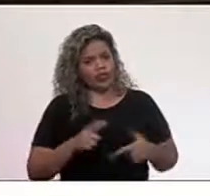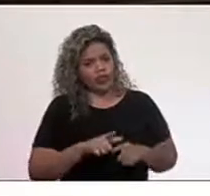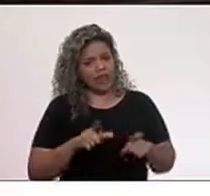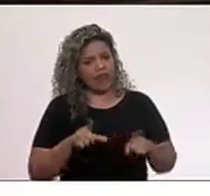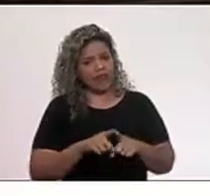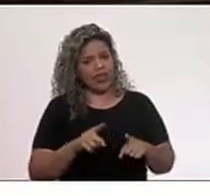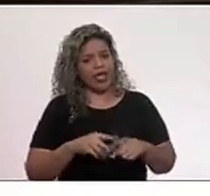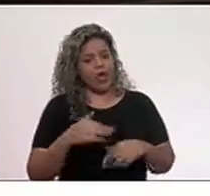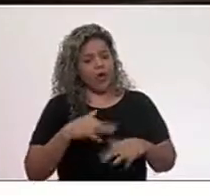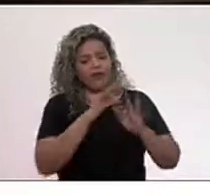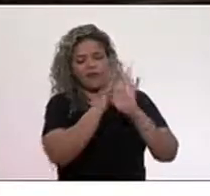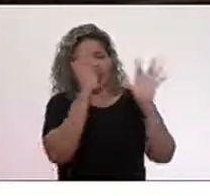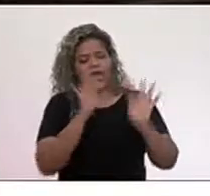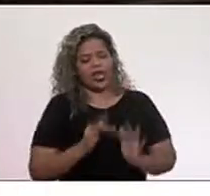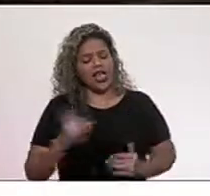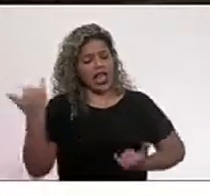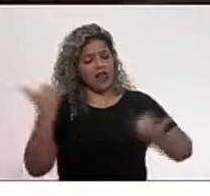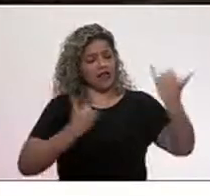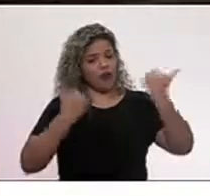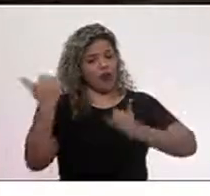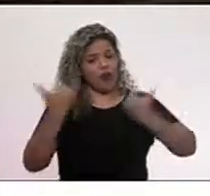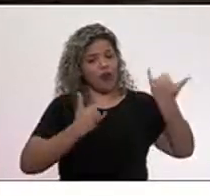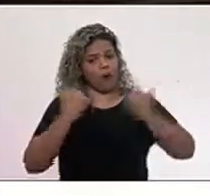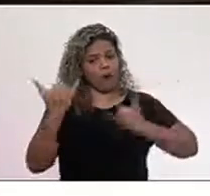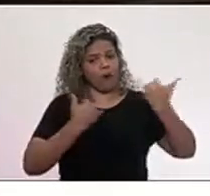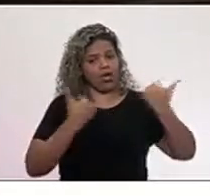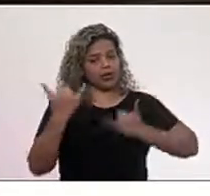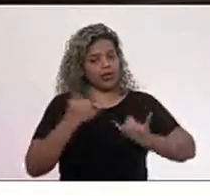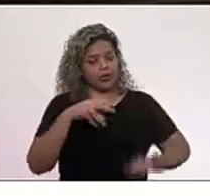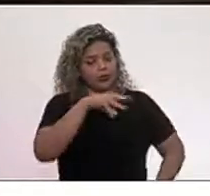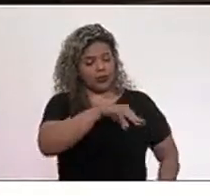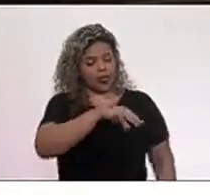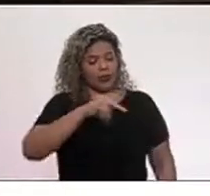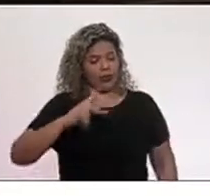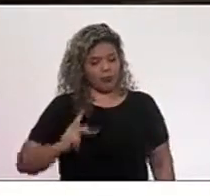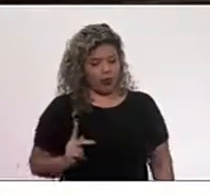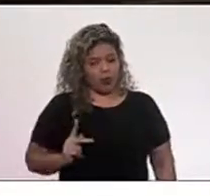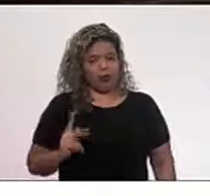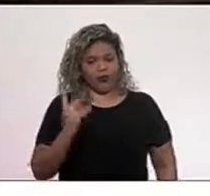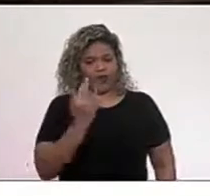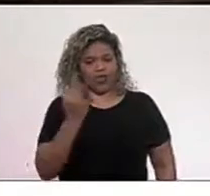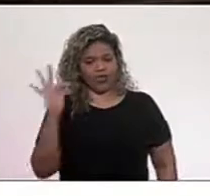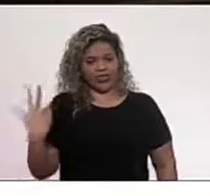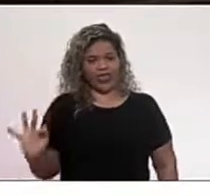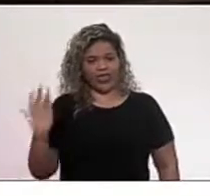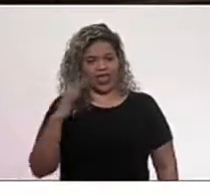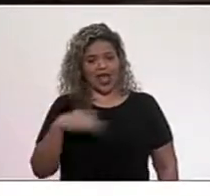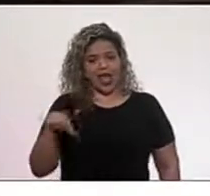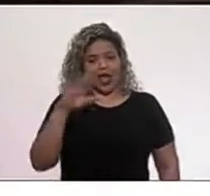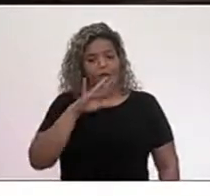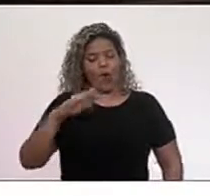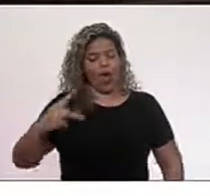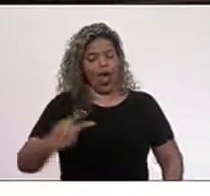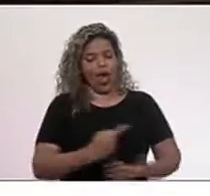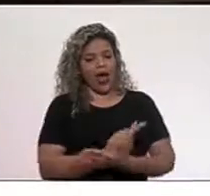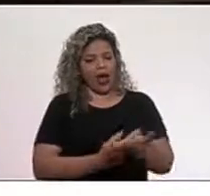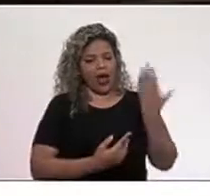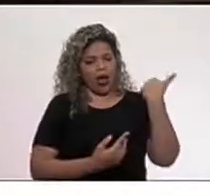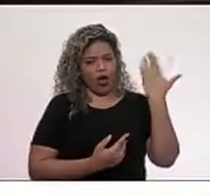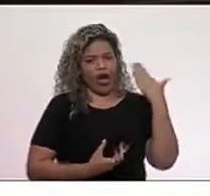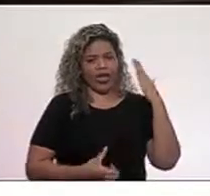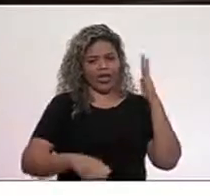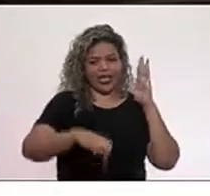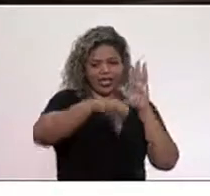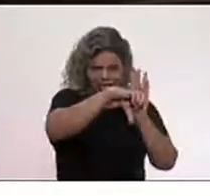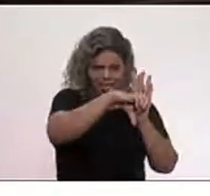a feliz informação que o Ministério Público Federal acabou de federalizar os crimes